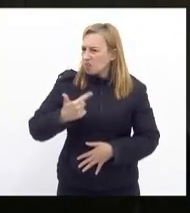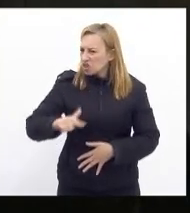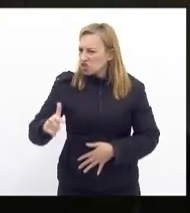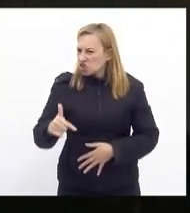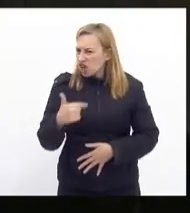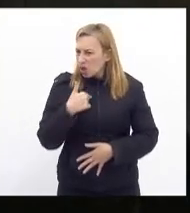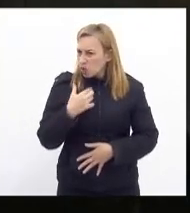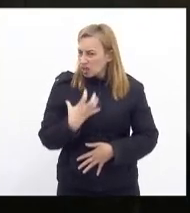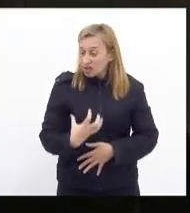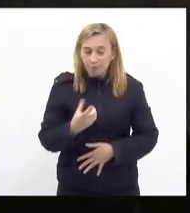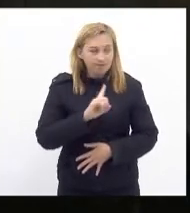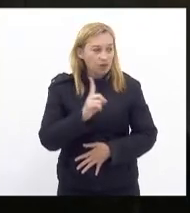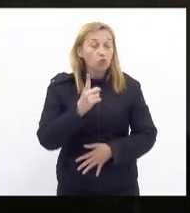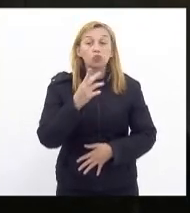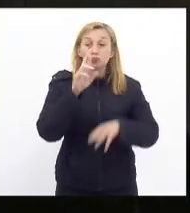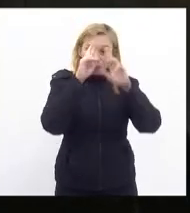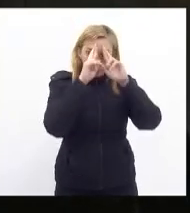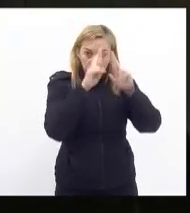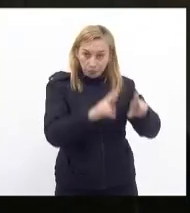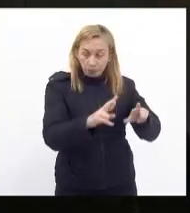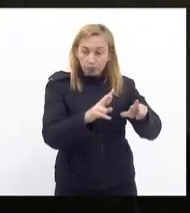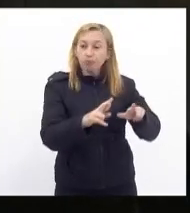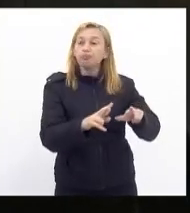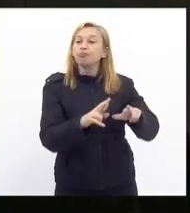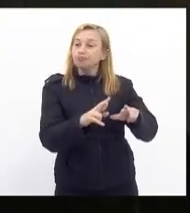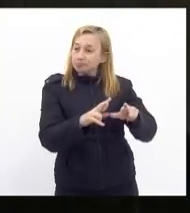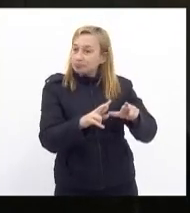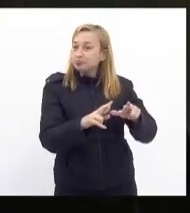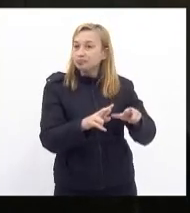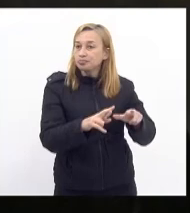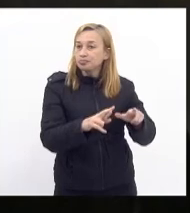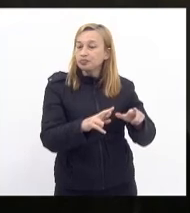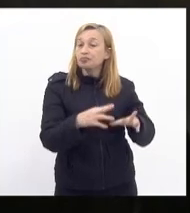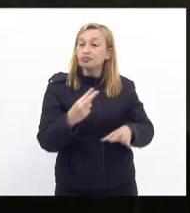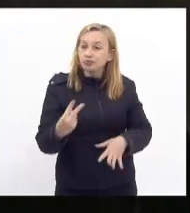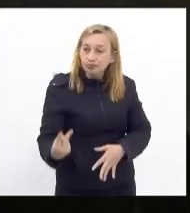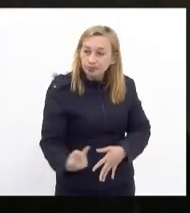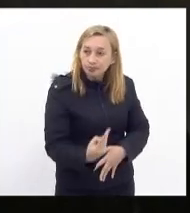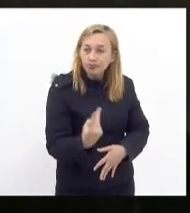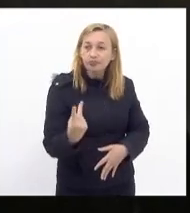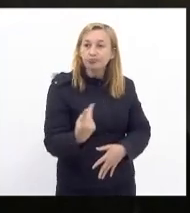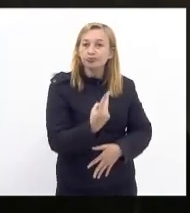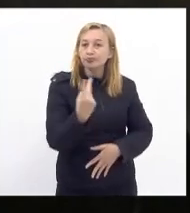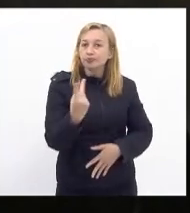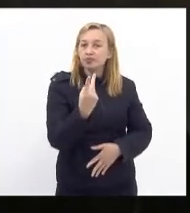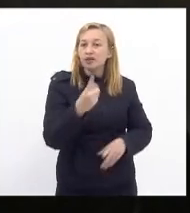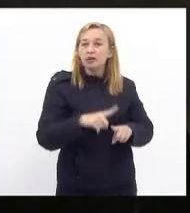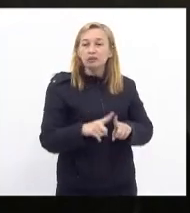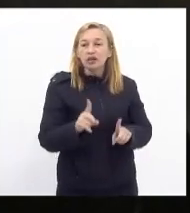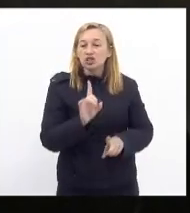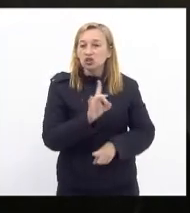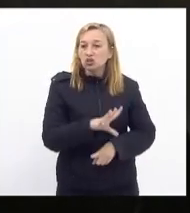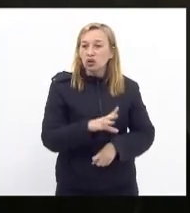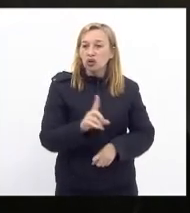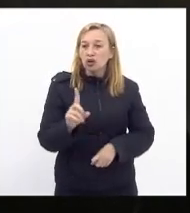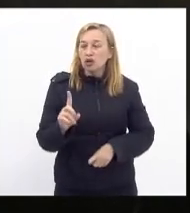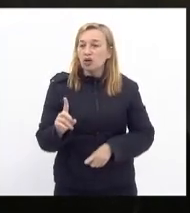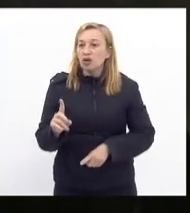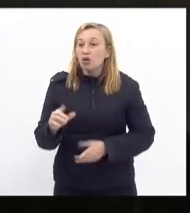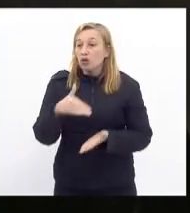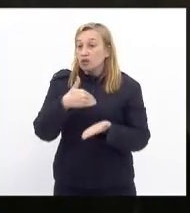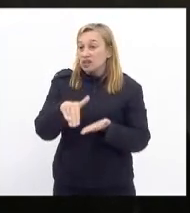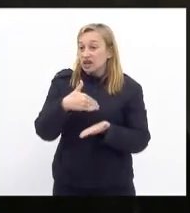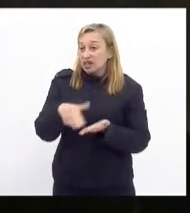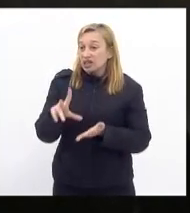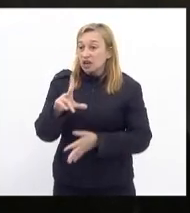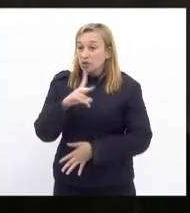nessa casa uma instituição que é respeitada valorizada mas ela só não é valorizada pelo seu próprio secretário